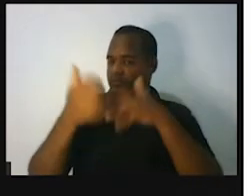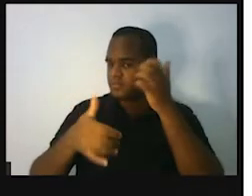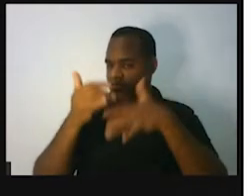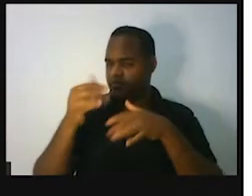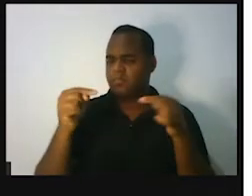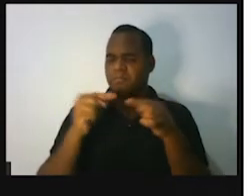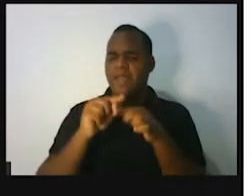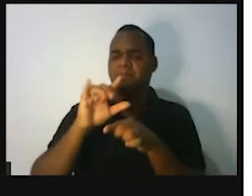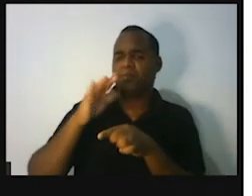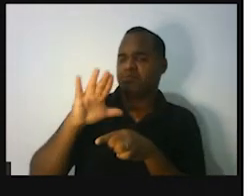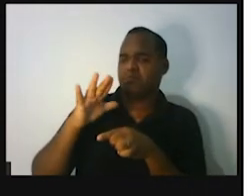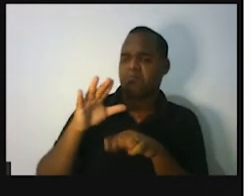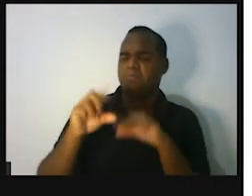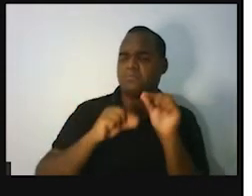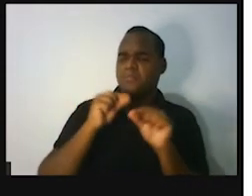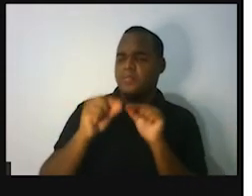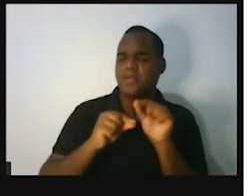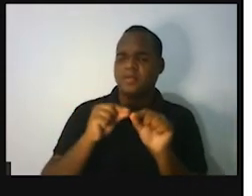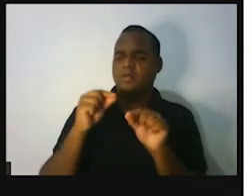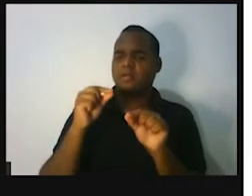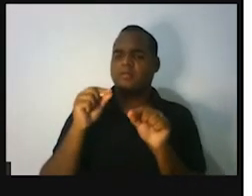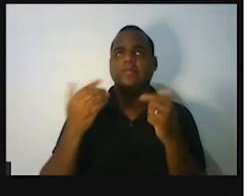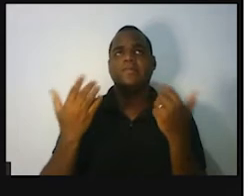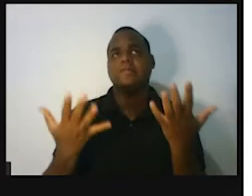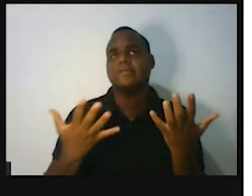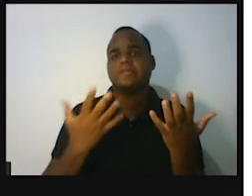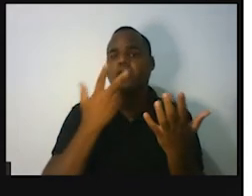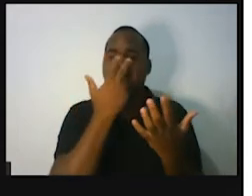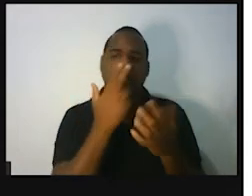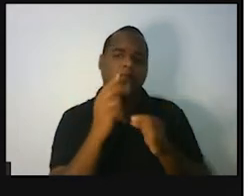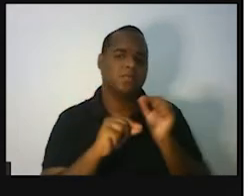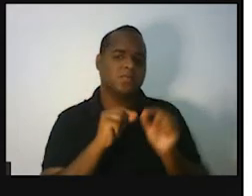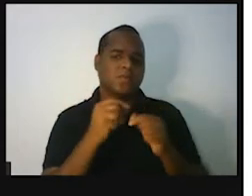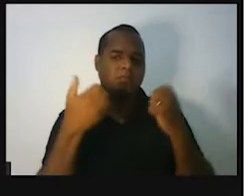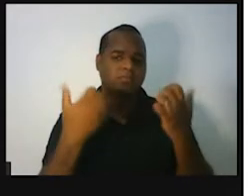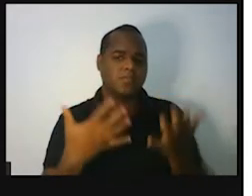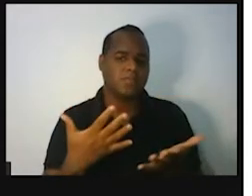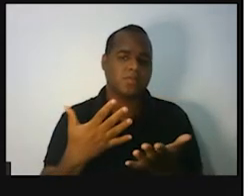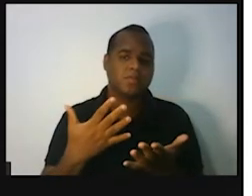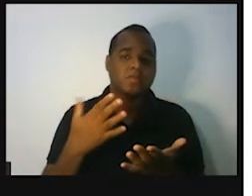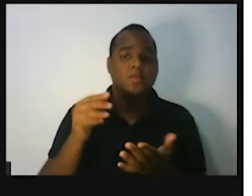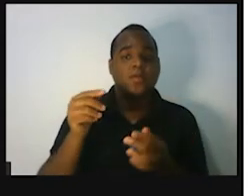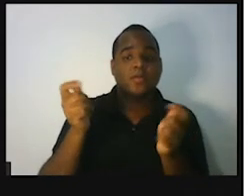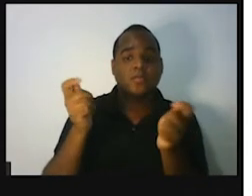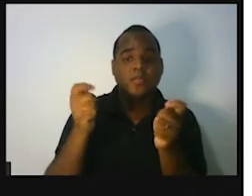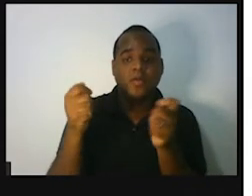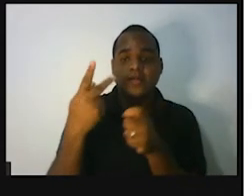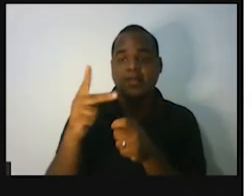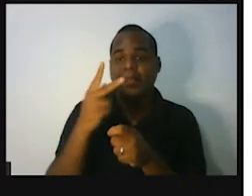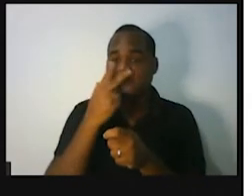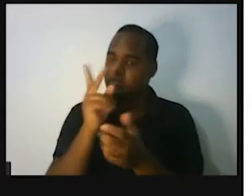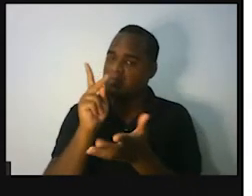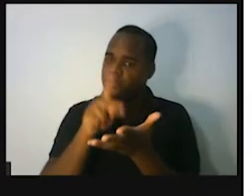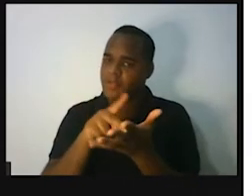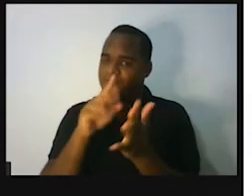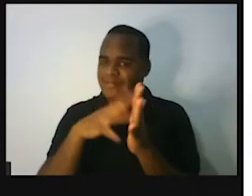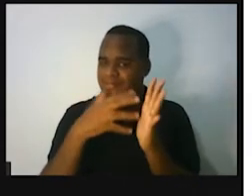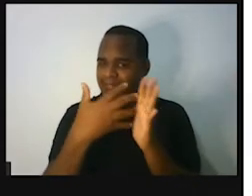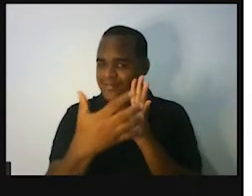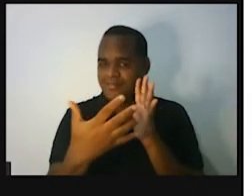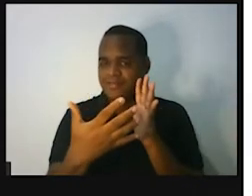menos como a parte, mais ou menos o que está sendo feito ali em cada etapa. Certo?